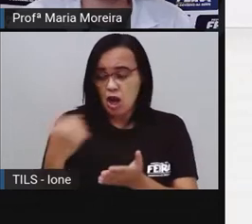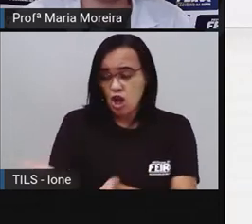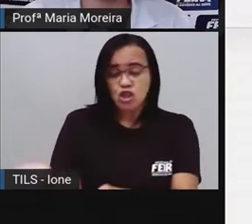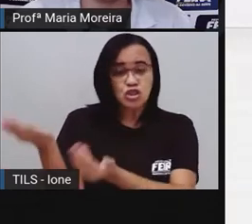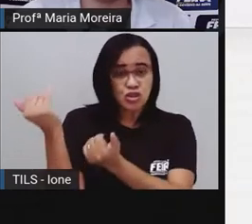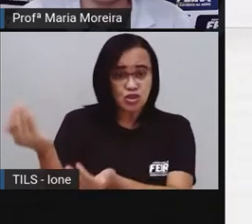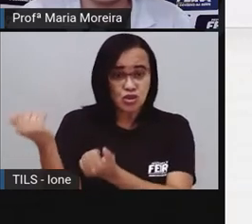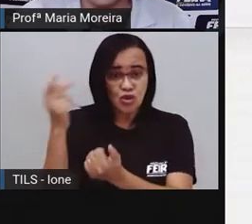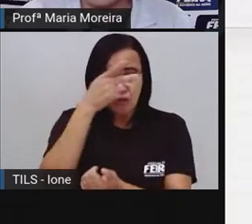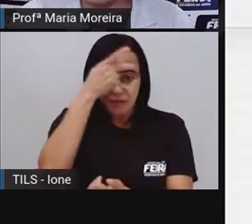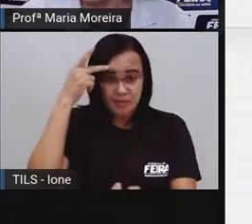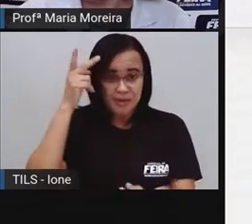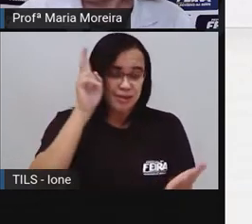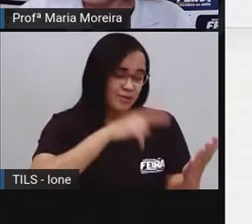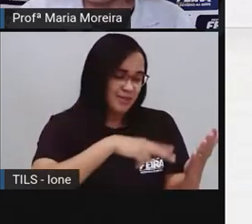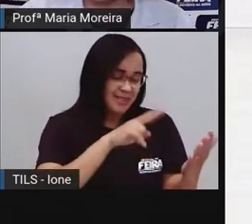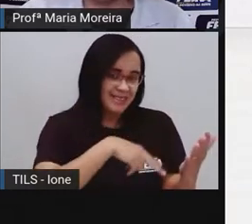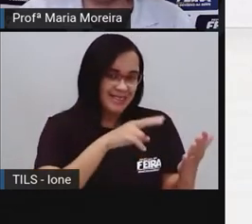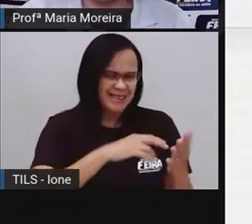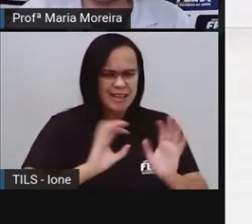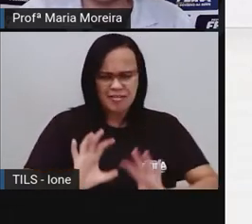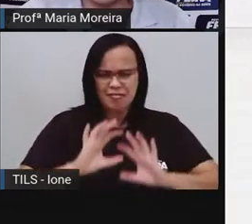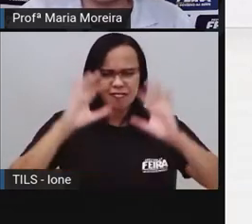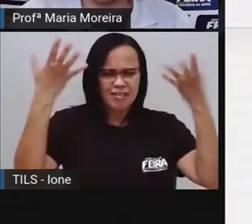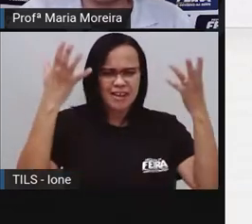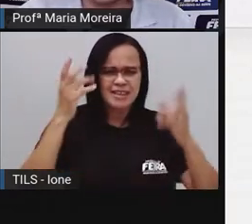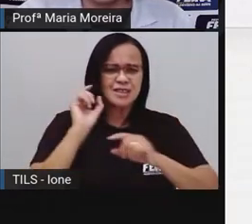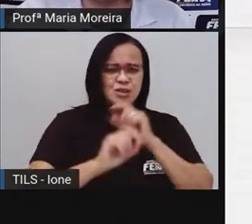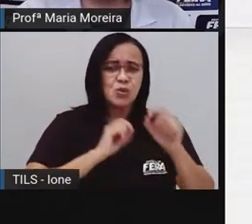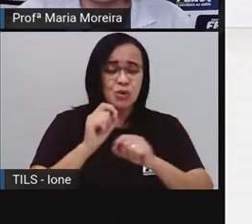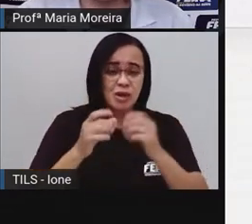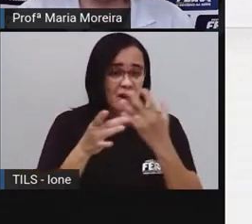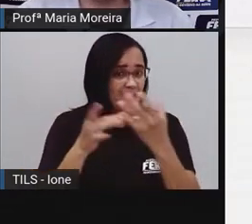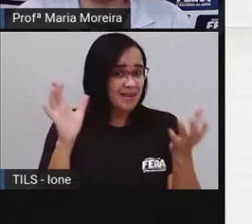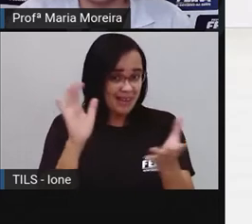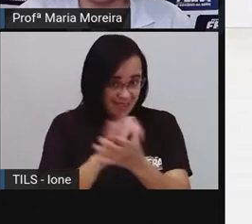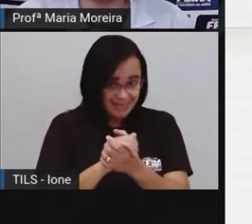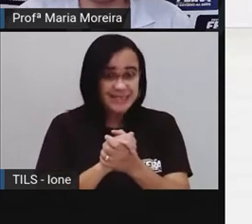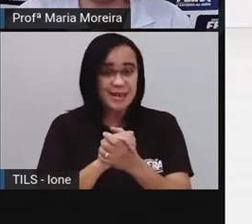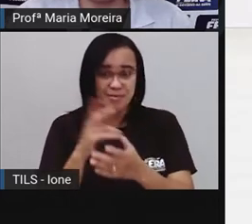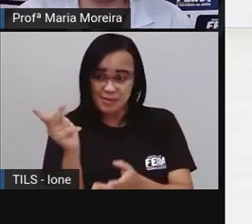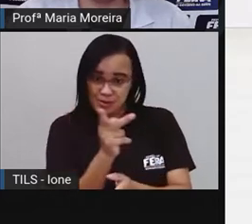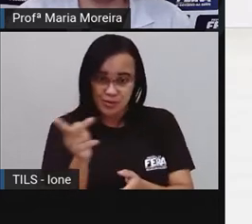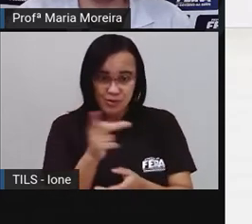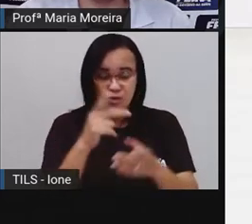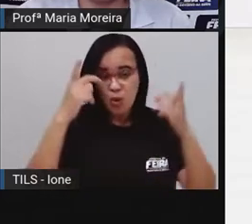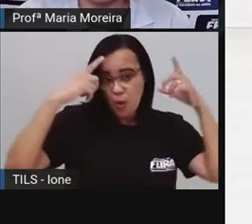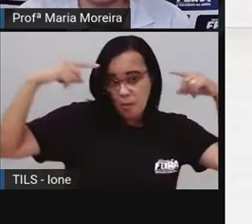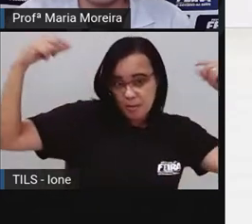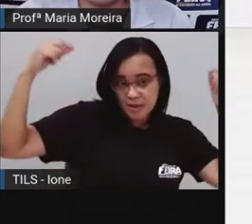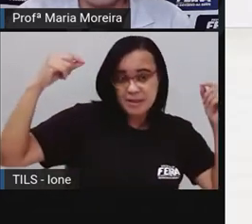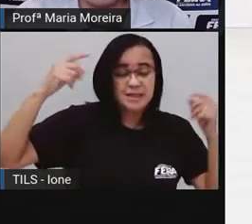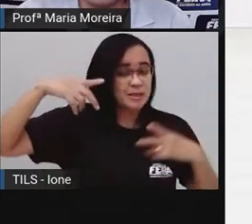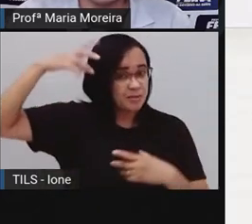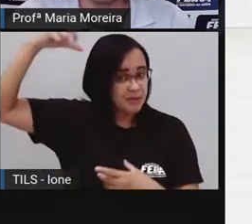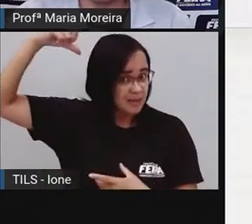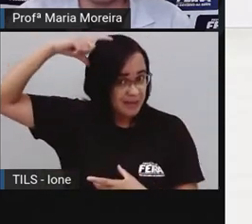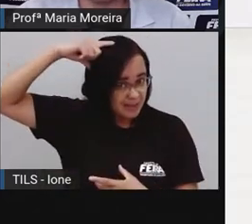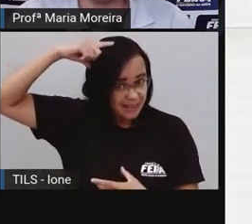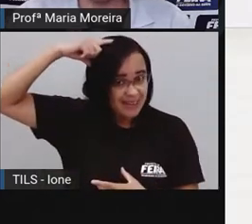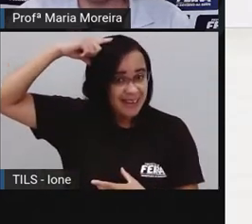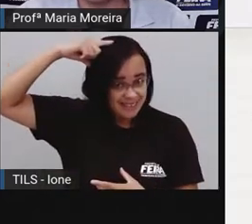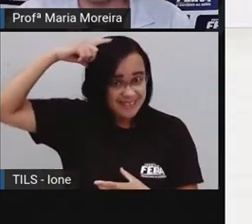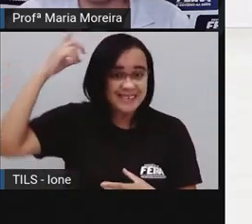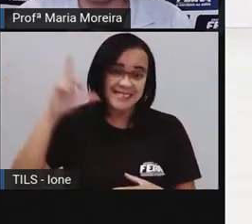com a sua Alteza Real, o Príncipe Encantado. Segue anexada uma cópia do livro para